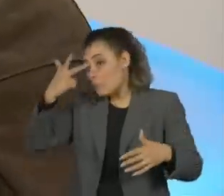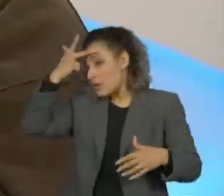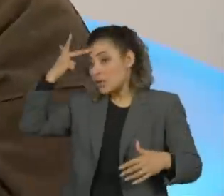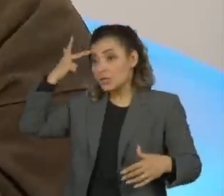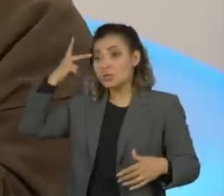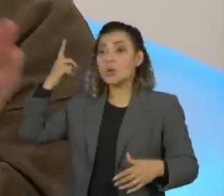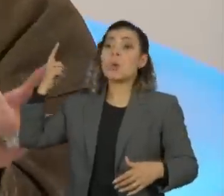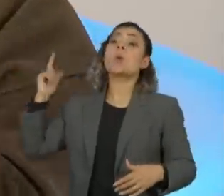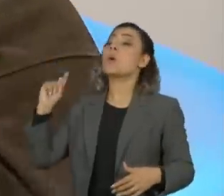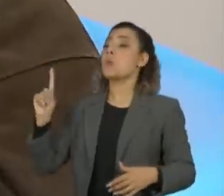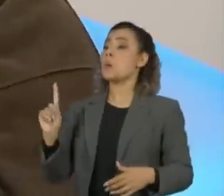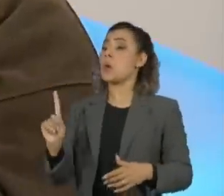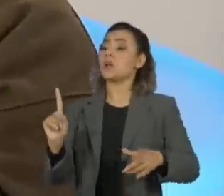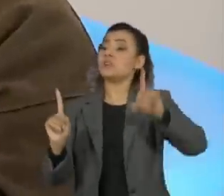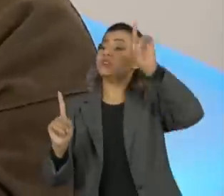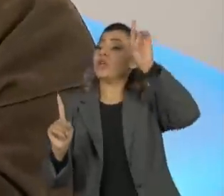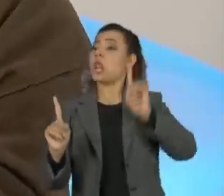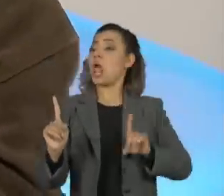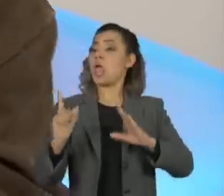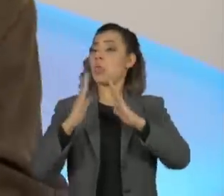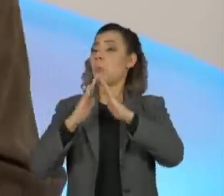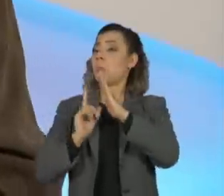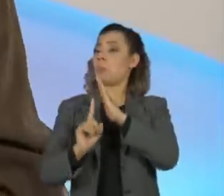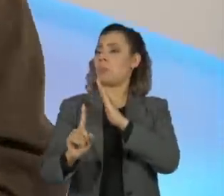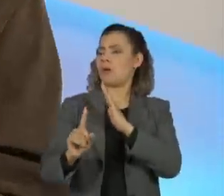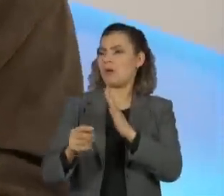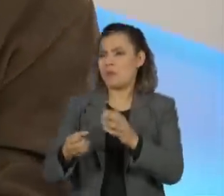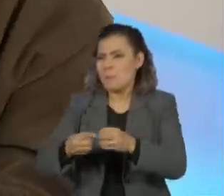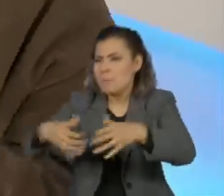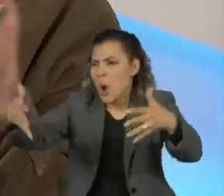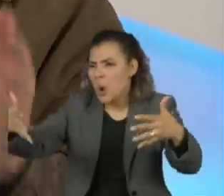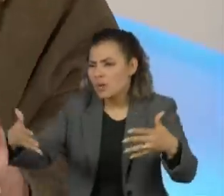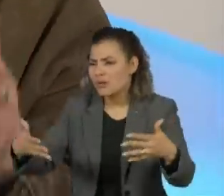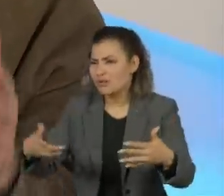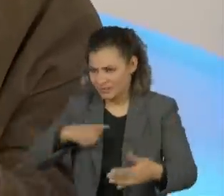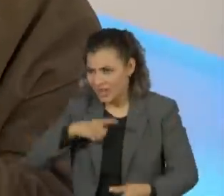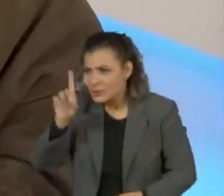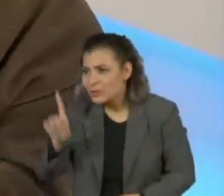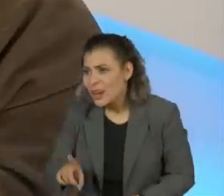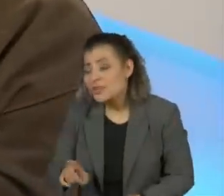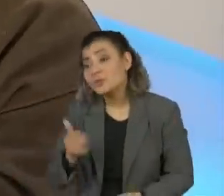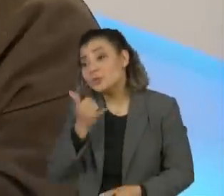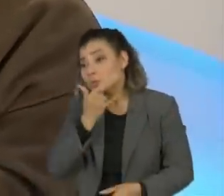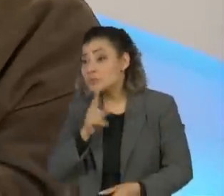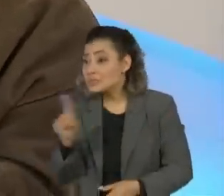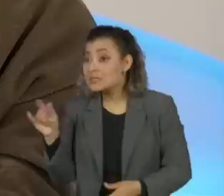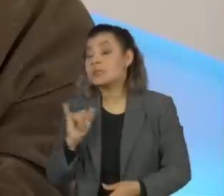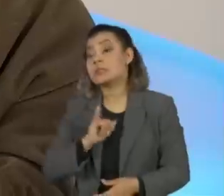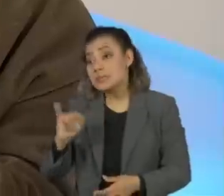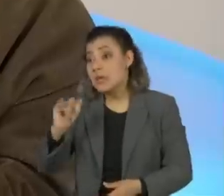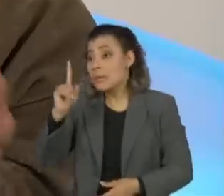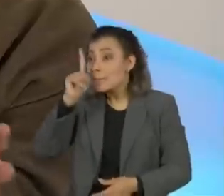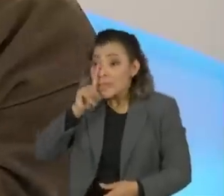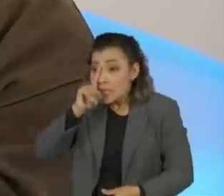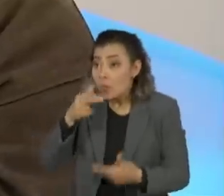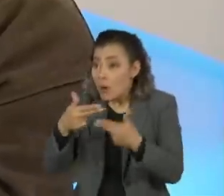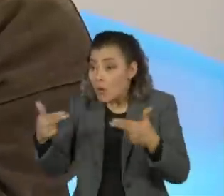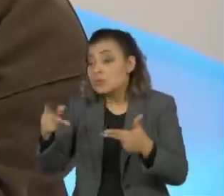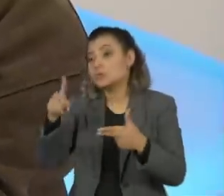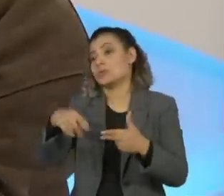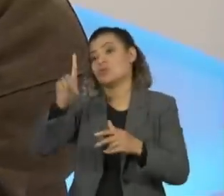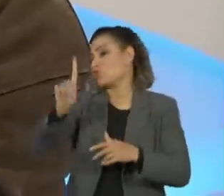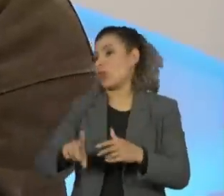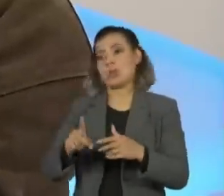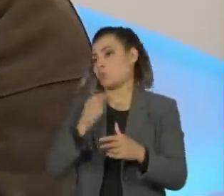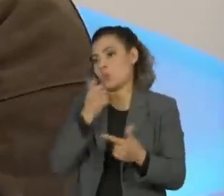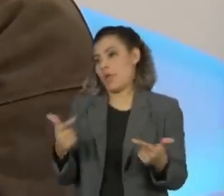in the Range dizendo, meu direito de ir e vir com a bomba caindo. É assim, você tem, quando está em estado de calamidade, você não tem direito de ir e vir porque são cerceados. A